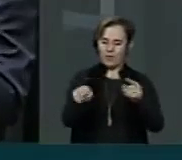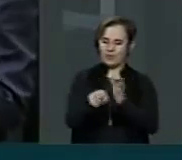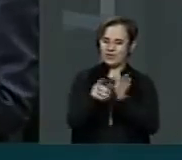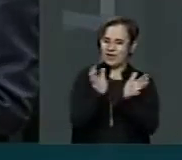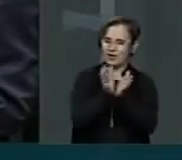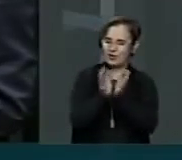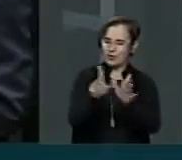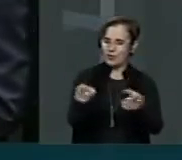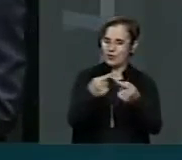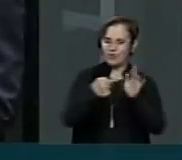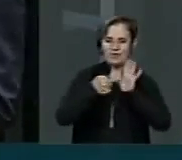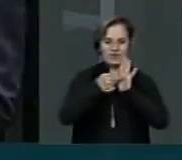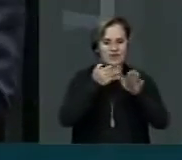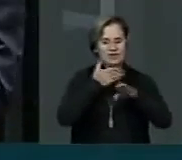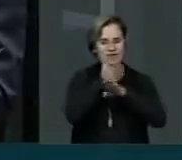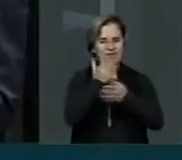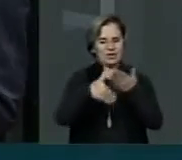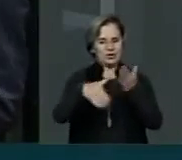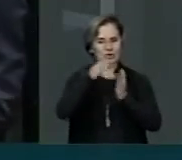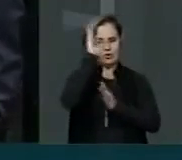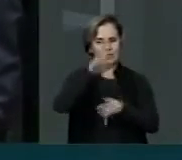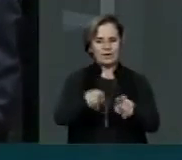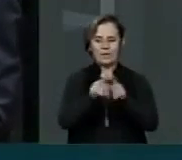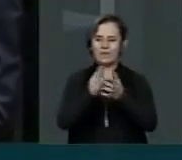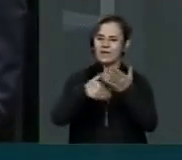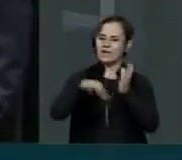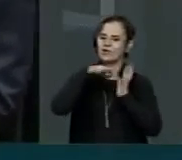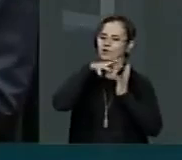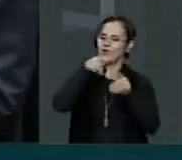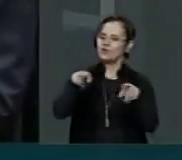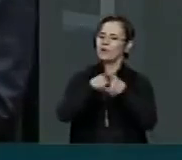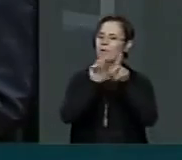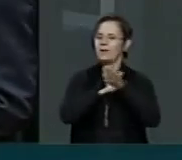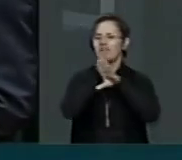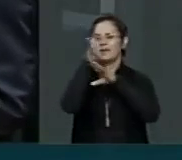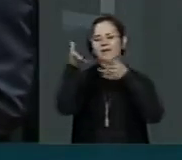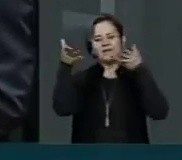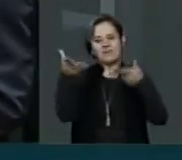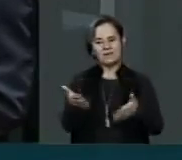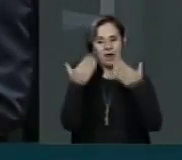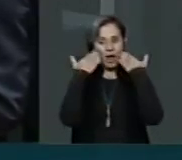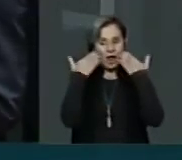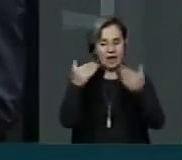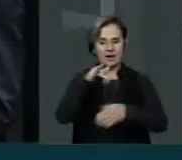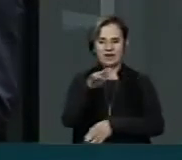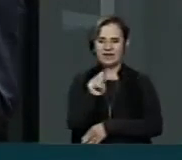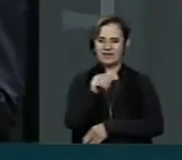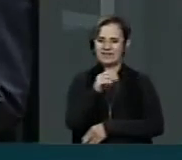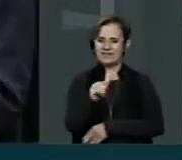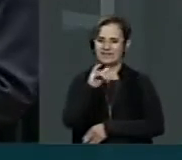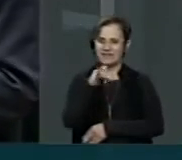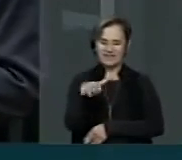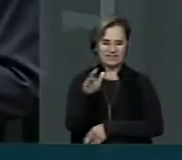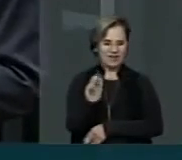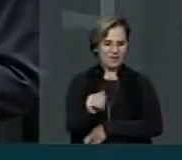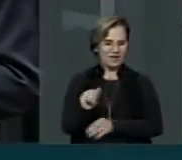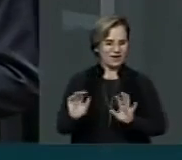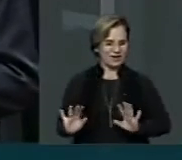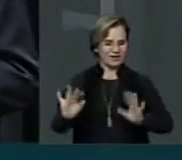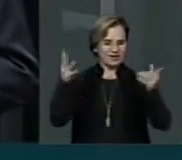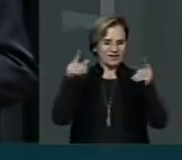o Brasil, participou de vários festivais no mundo e na Jamaica, também no São Espreche Reggae Festival na Jamaica.